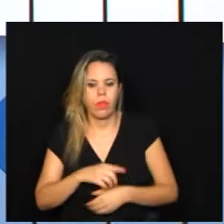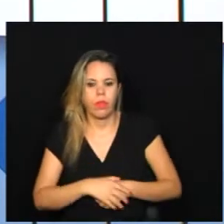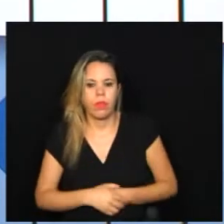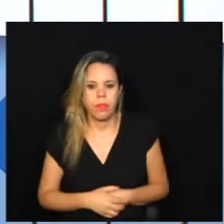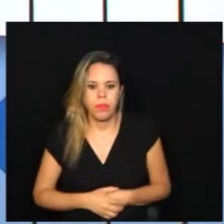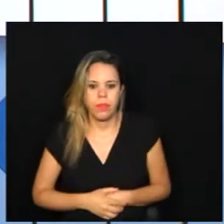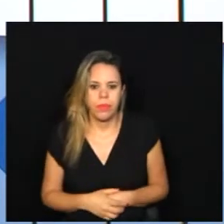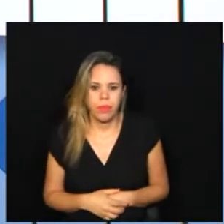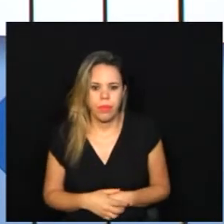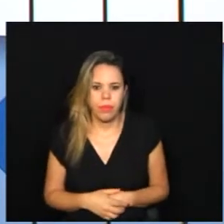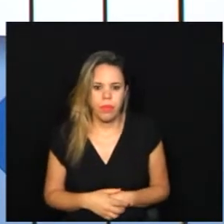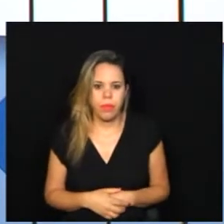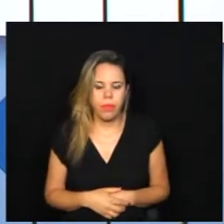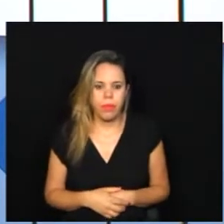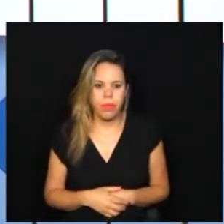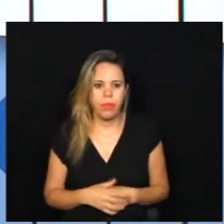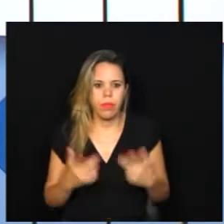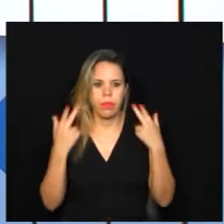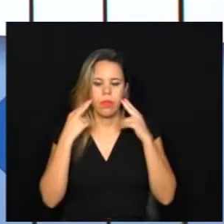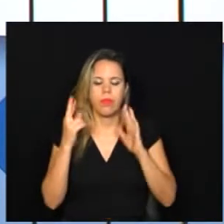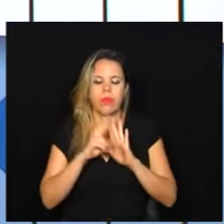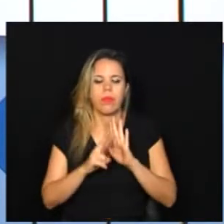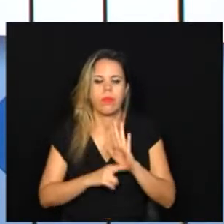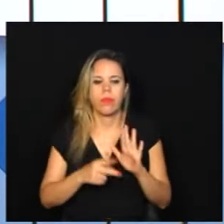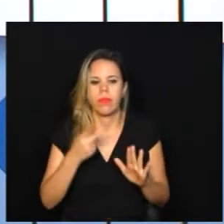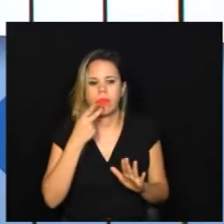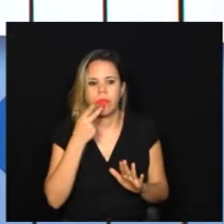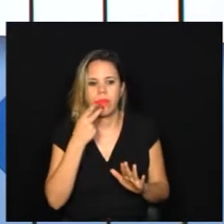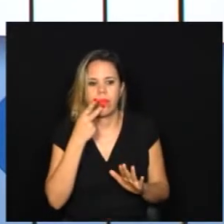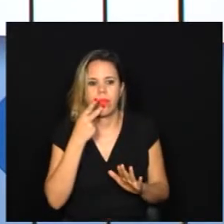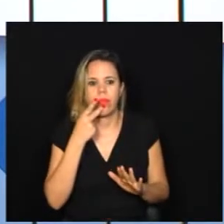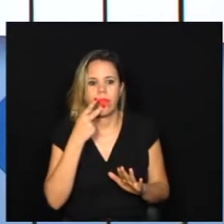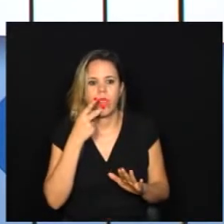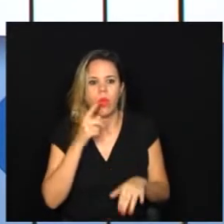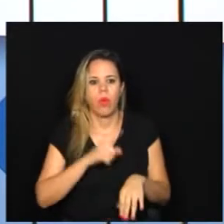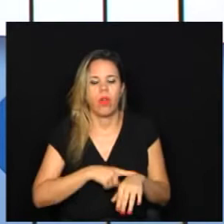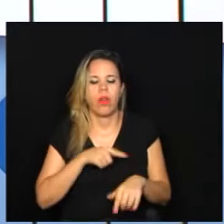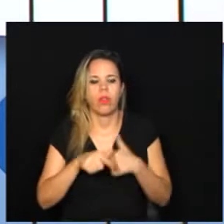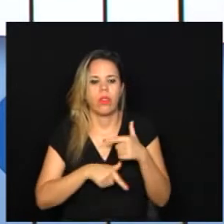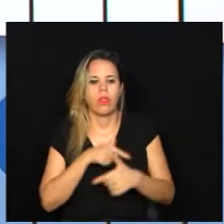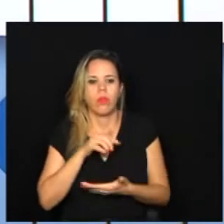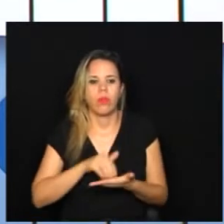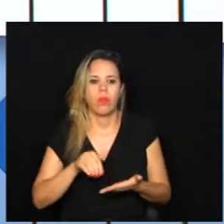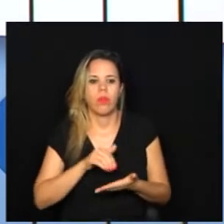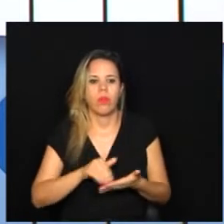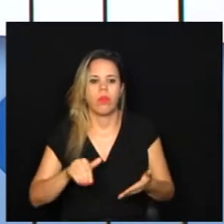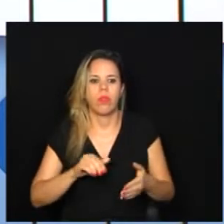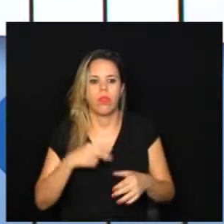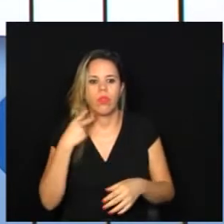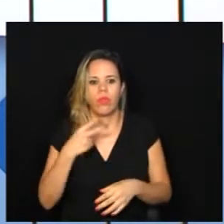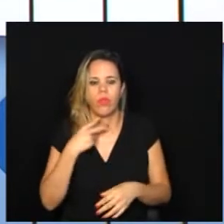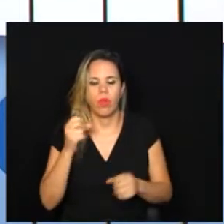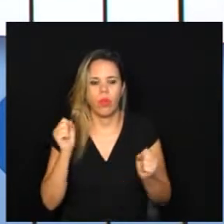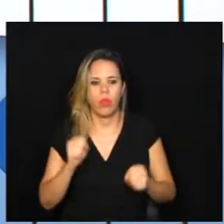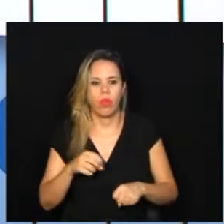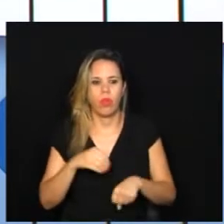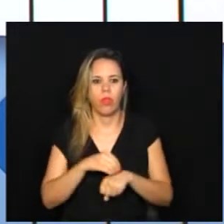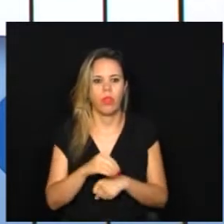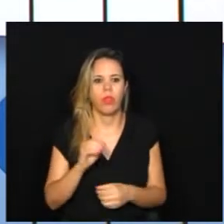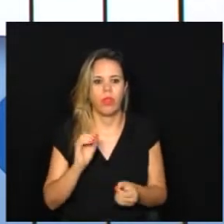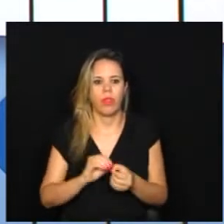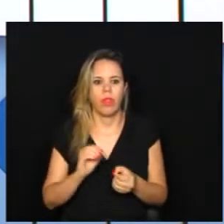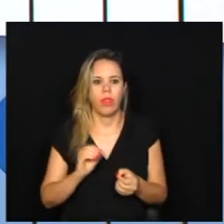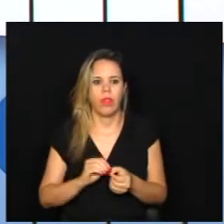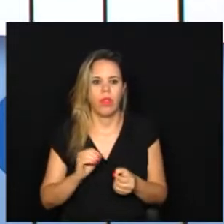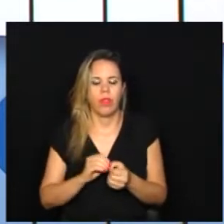um ato normativo que está dizendo que o expediente dos gabinetes dos vereadores, que vão poder passar a realizar